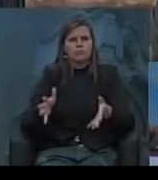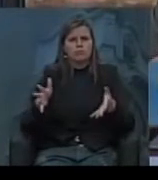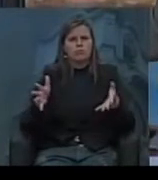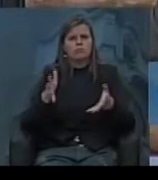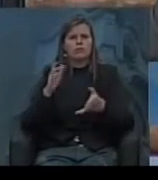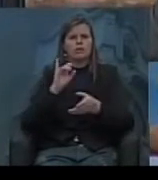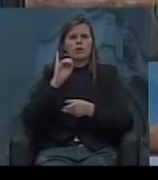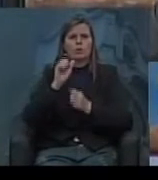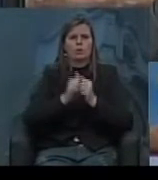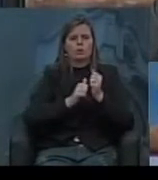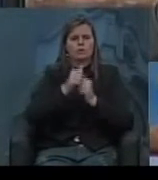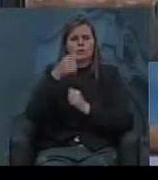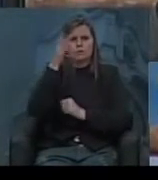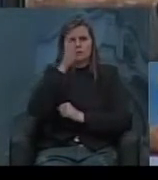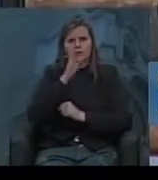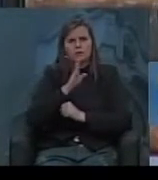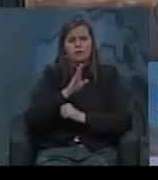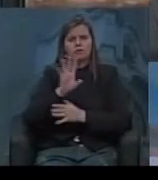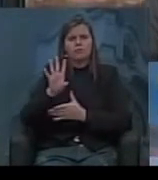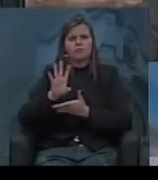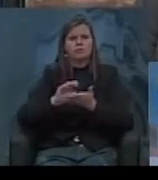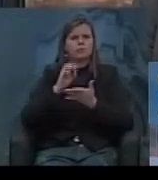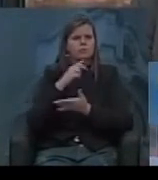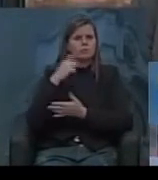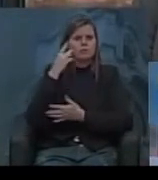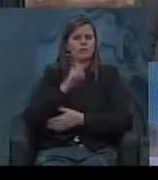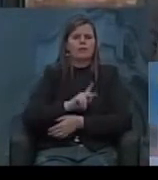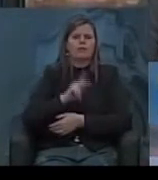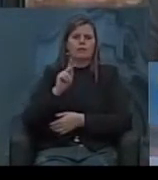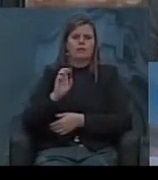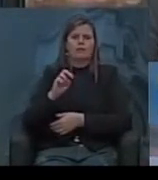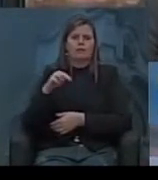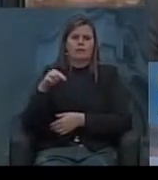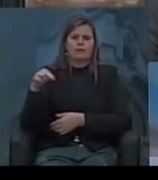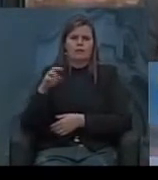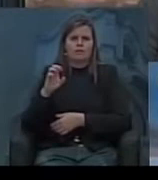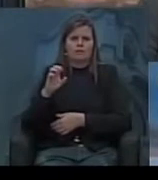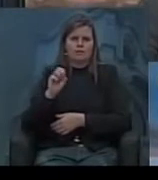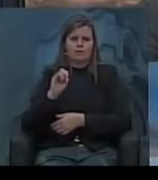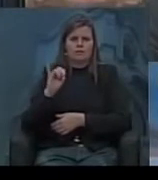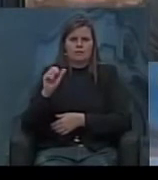ambos vão adotar políticas keynesianas antes da obra do Keynes então